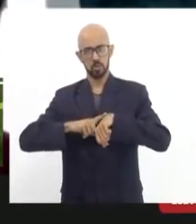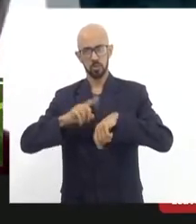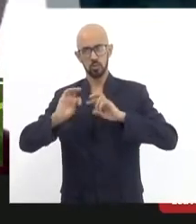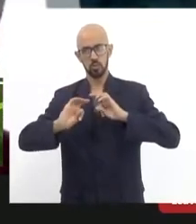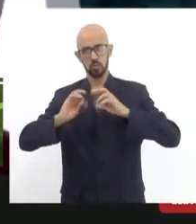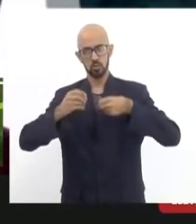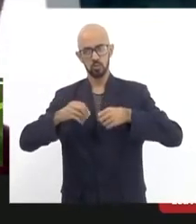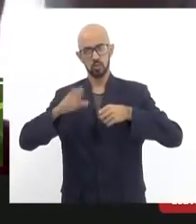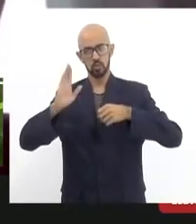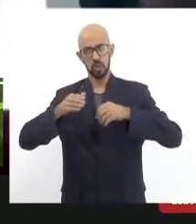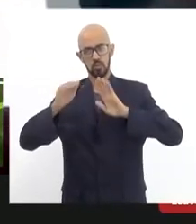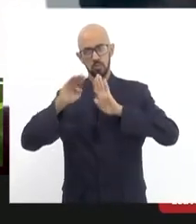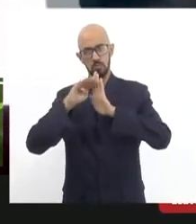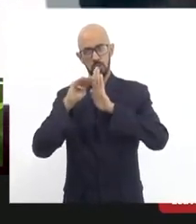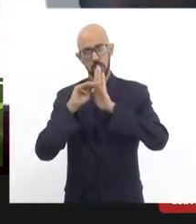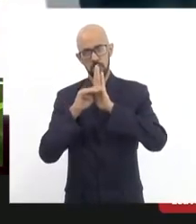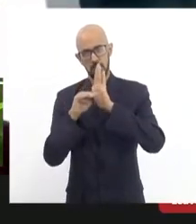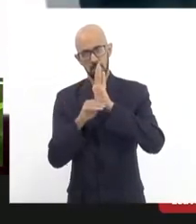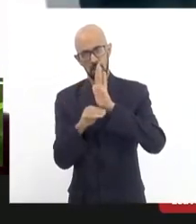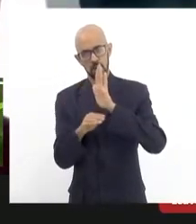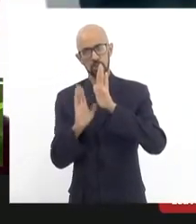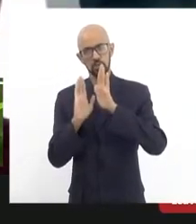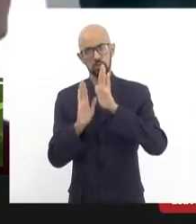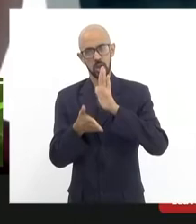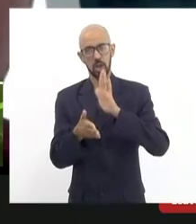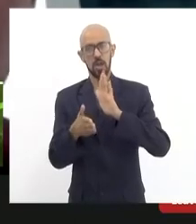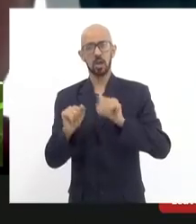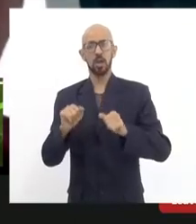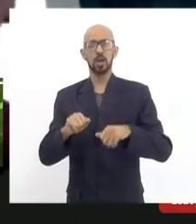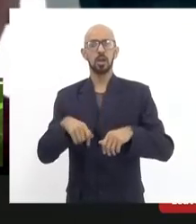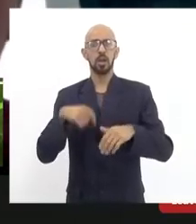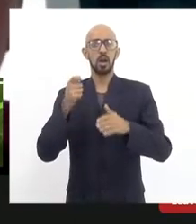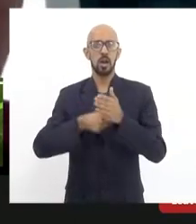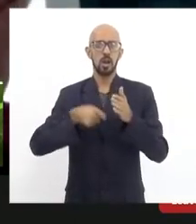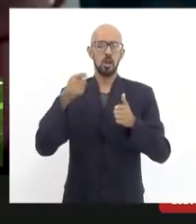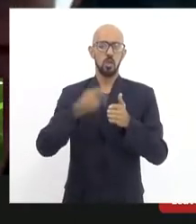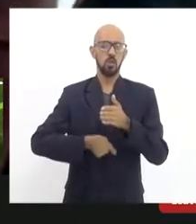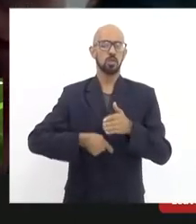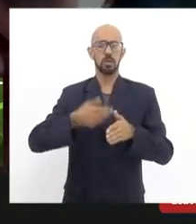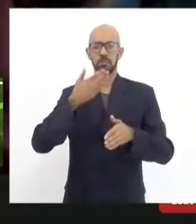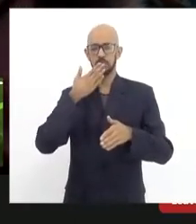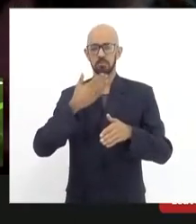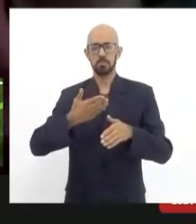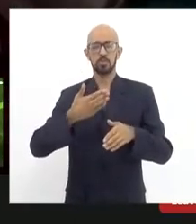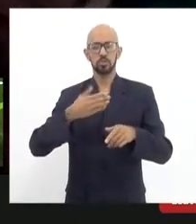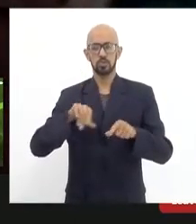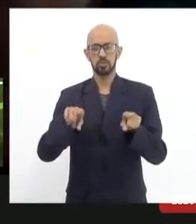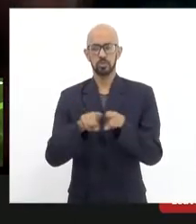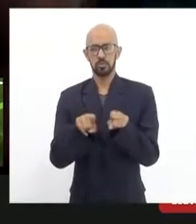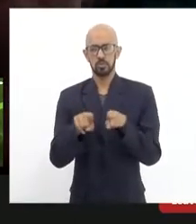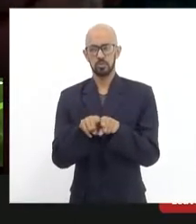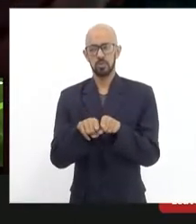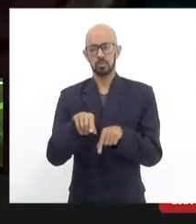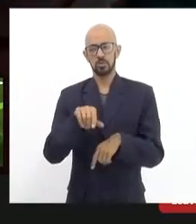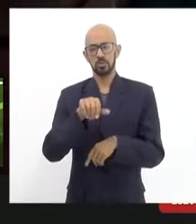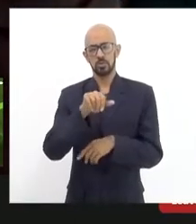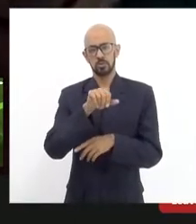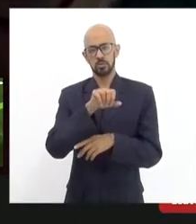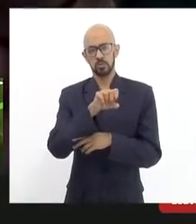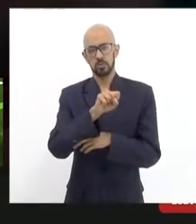foi elencado aqui a pauta de reivindicações justíssimas o Saad já trouxe essa